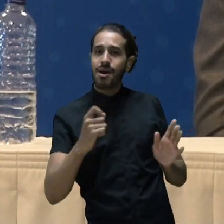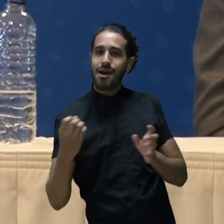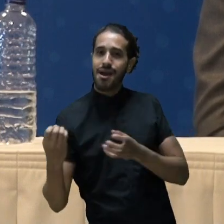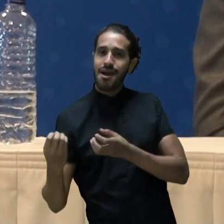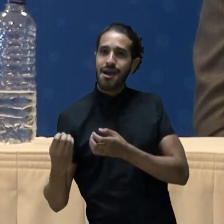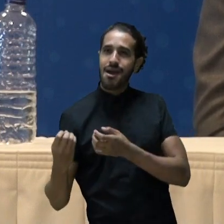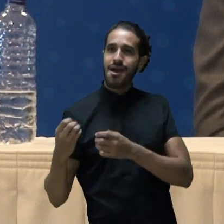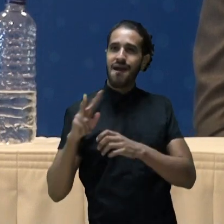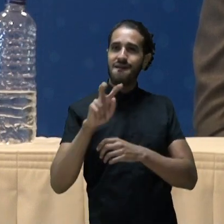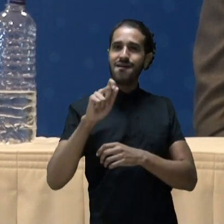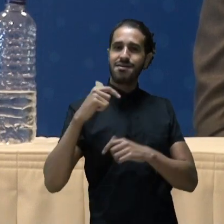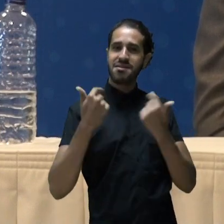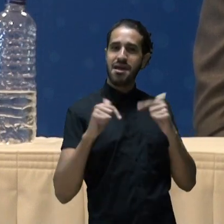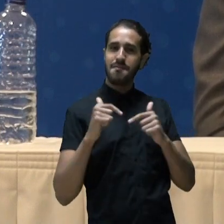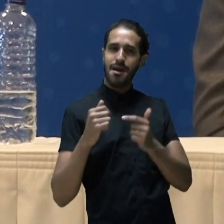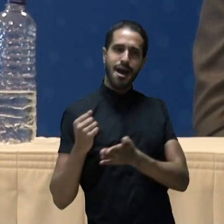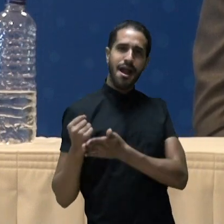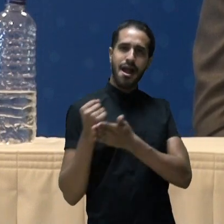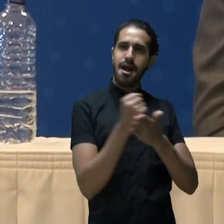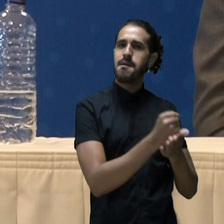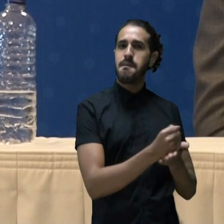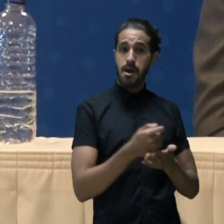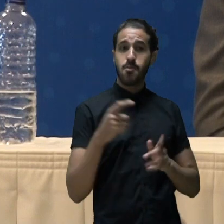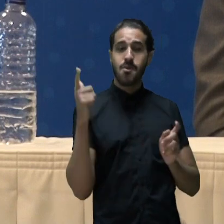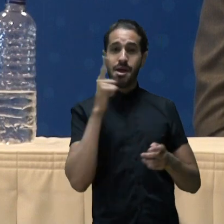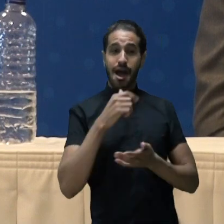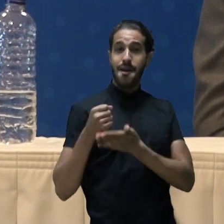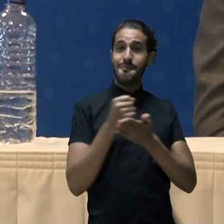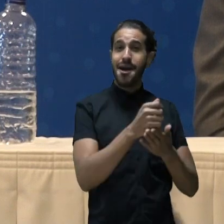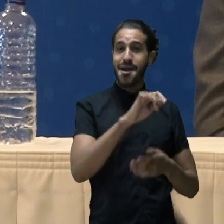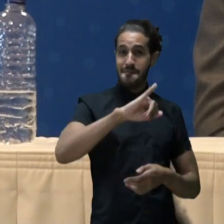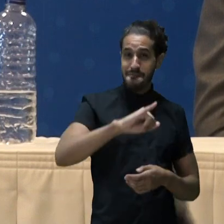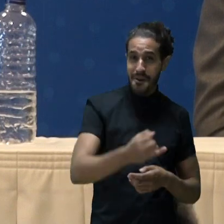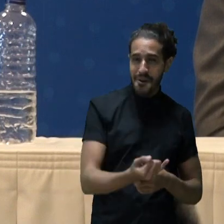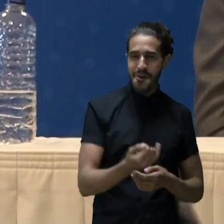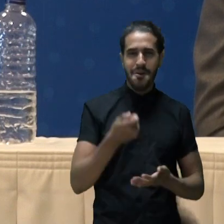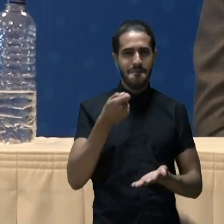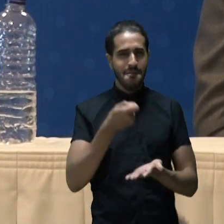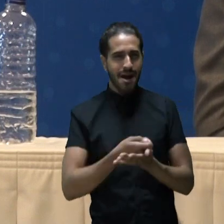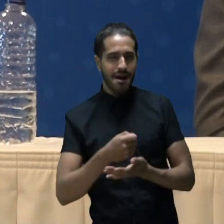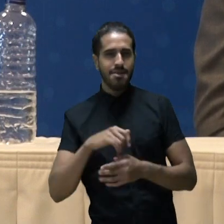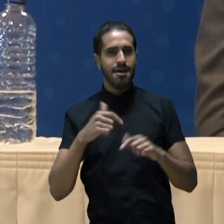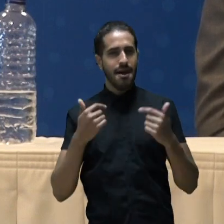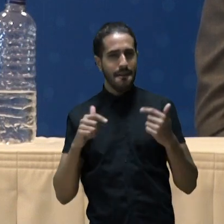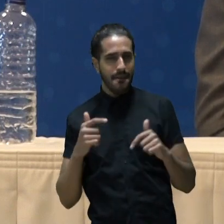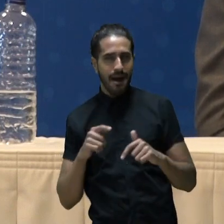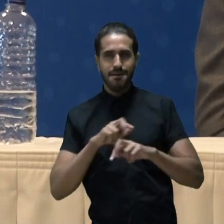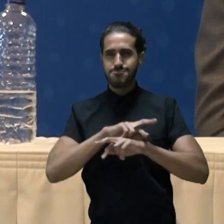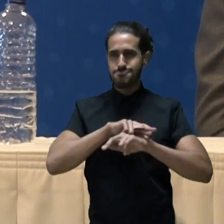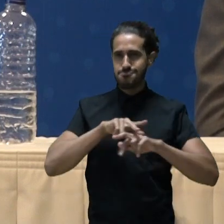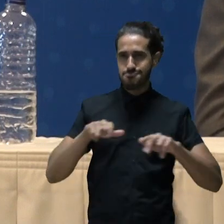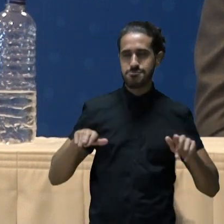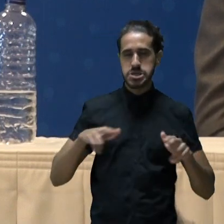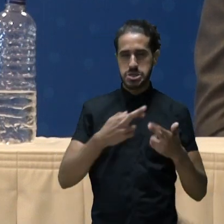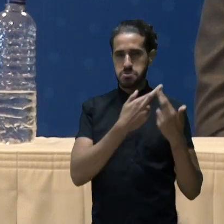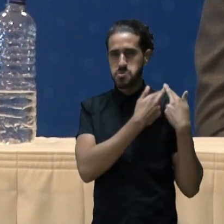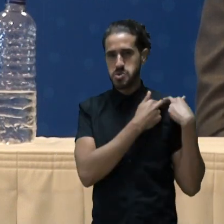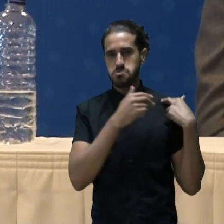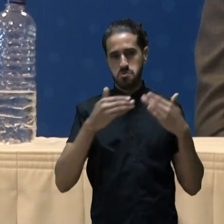ele possa dar. Através dos seus impostos, através do seu trabalho e da sua ação.